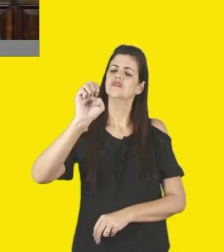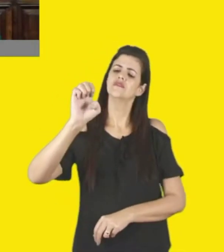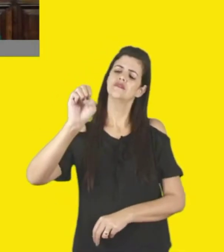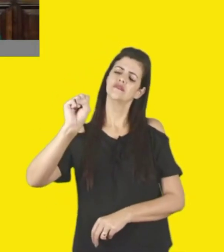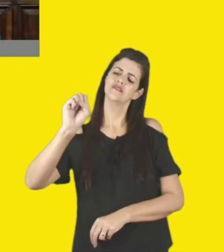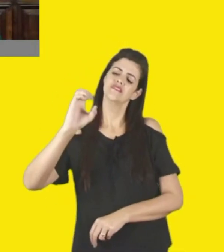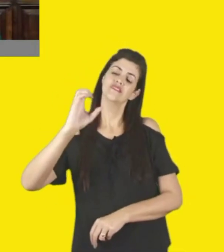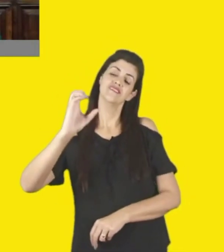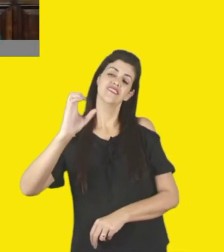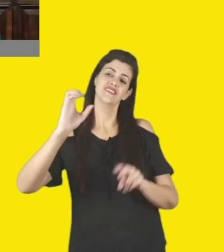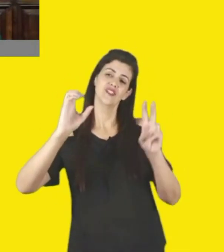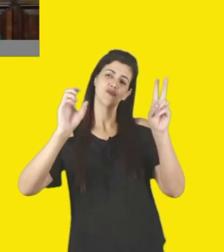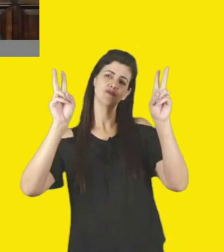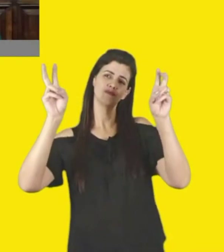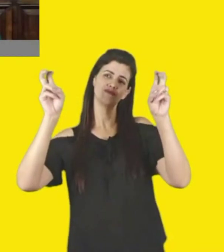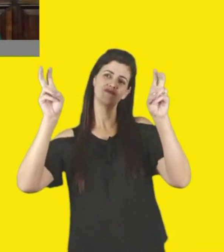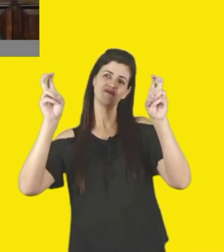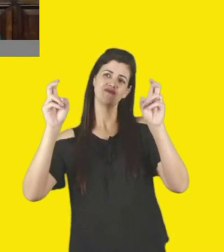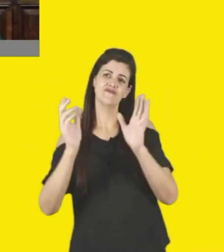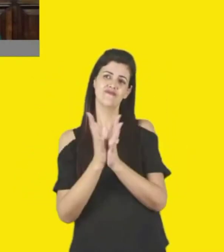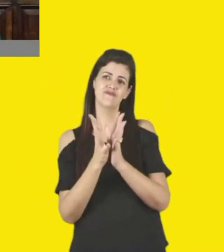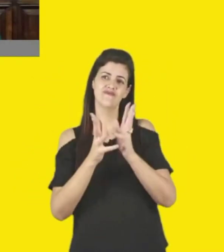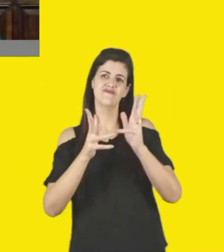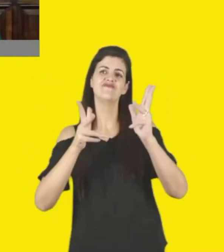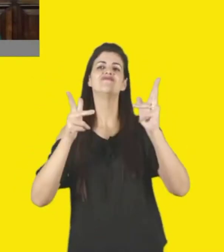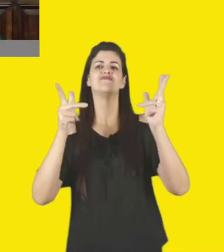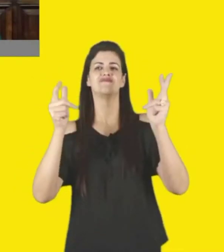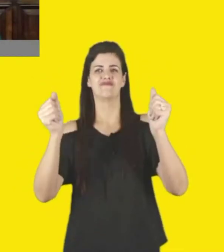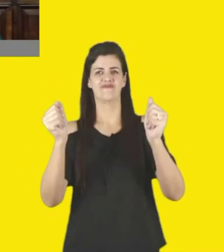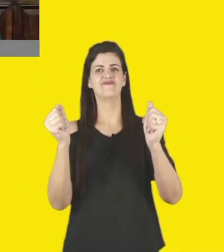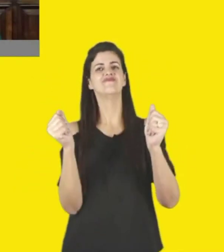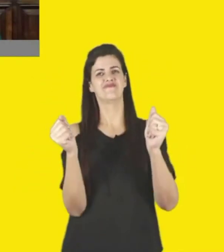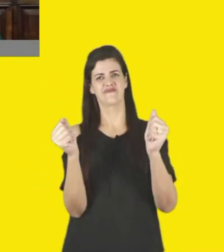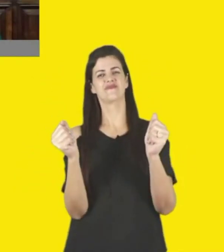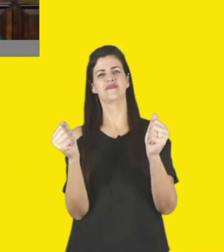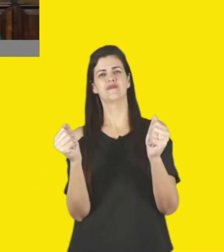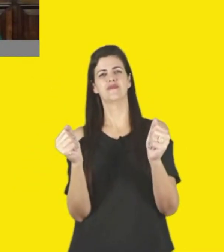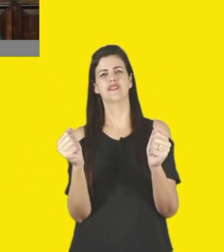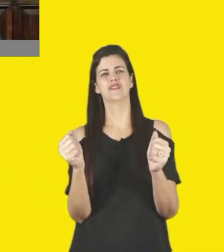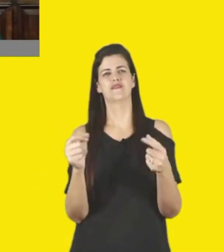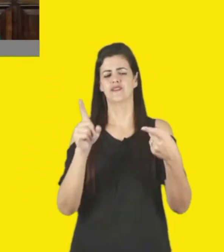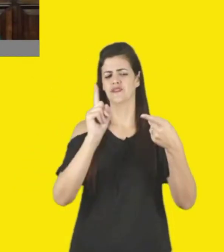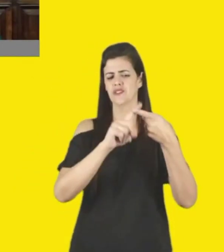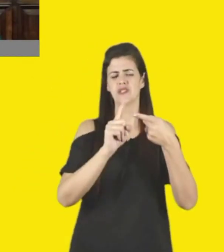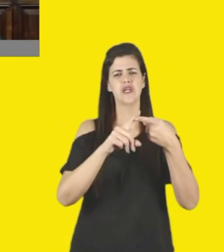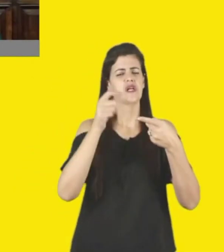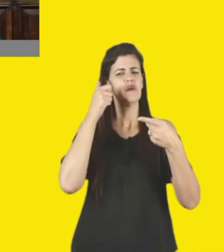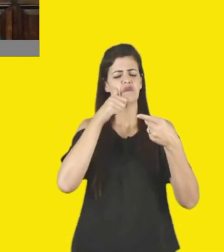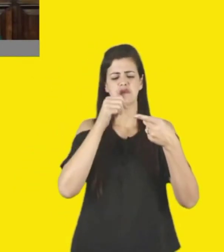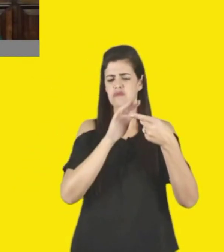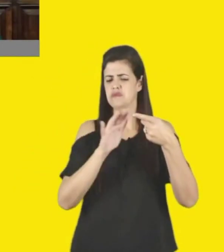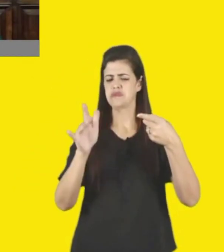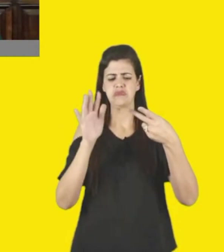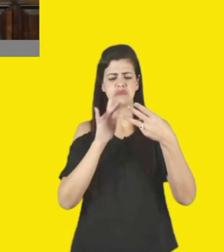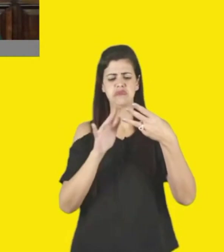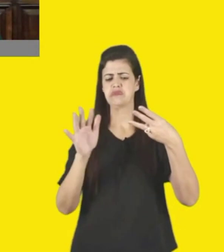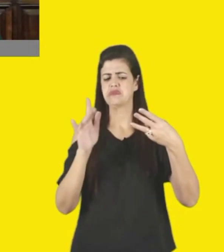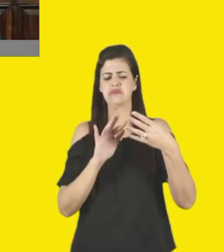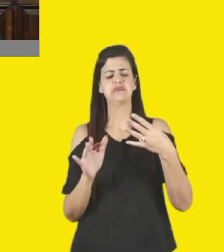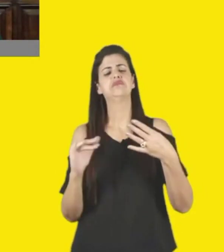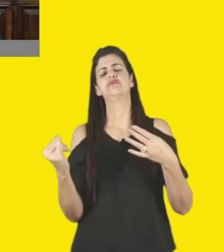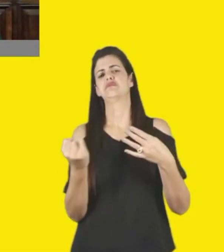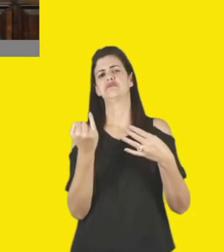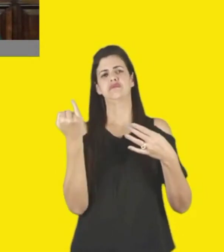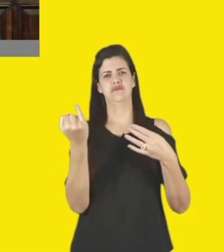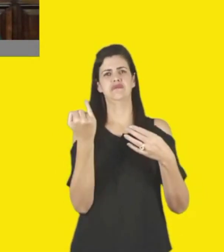time, né, para as meninas todas aí que estão com você, Rosana, né, Áurea, Andréa, Érica, né, todas vocês,